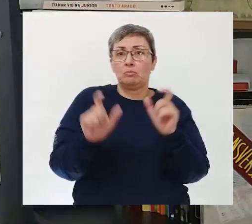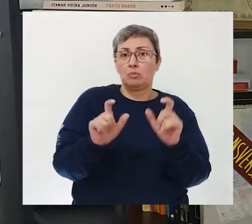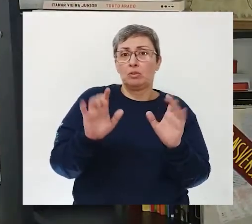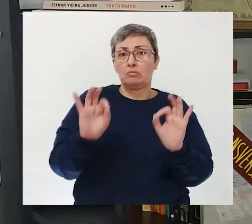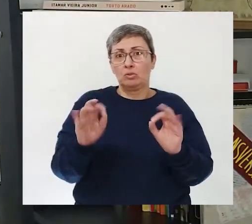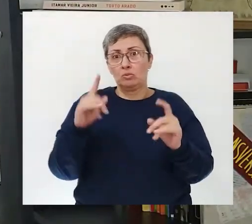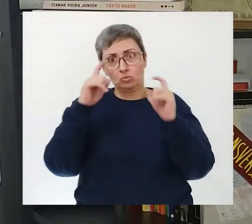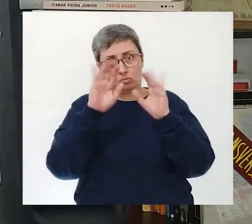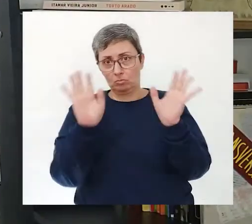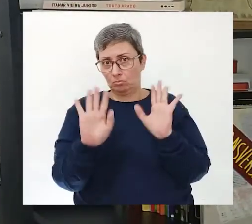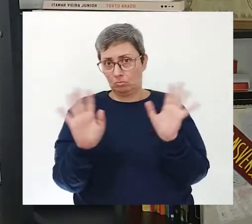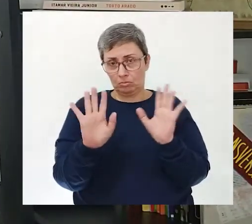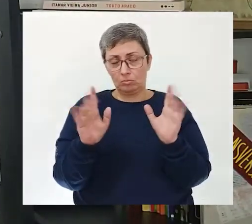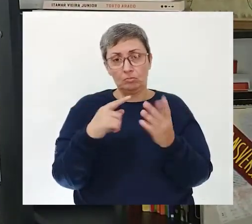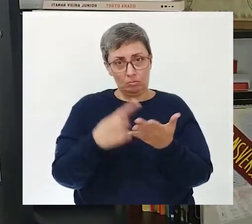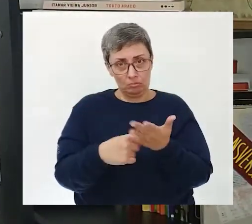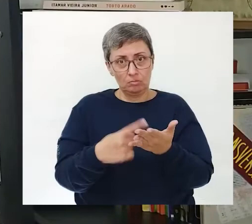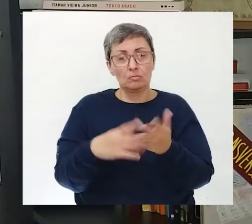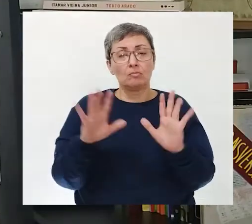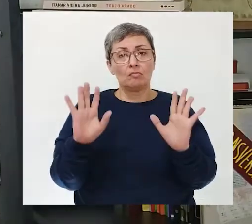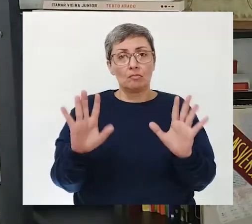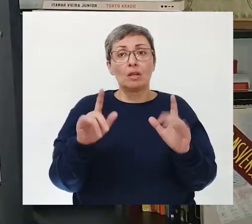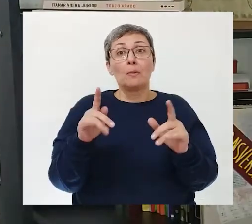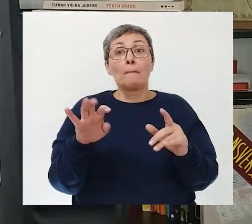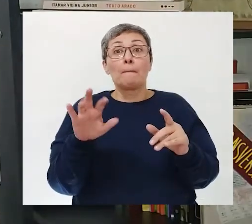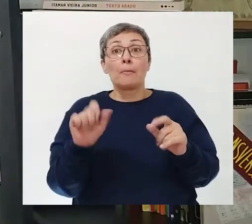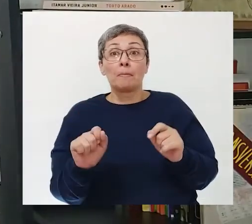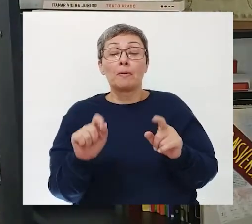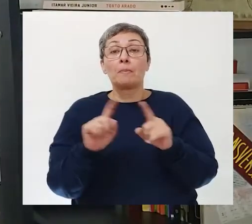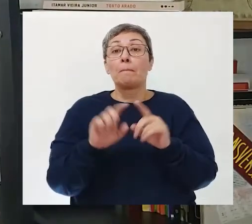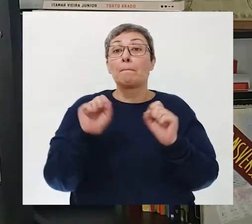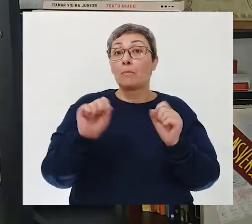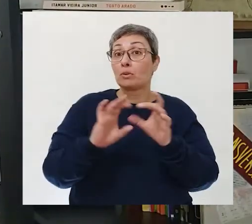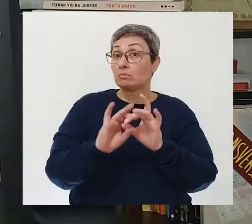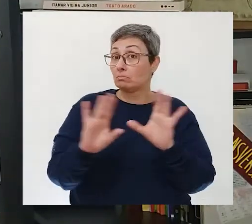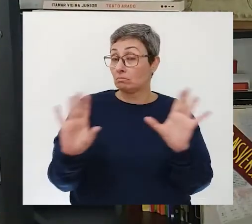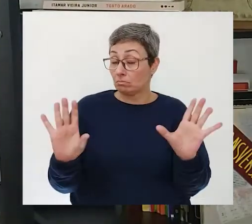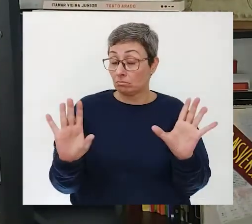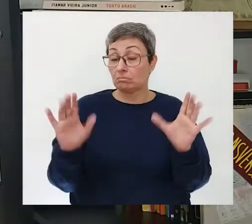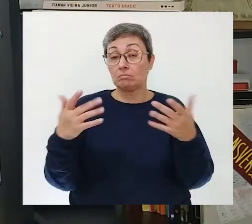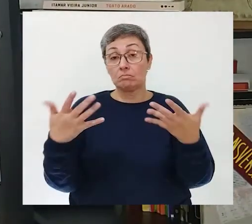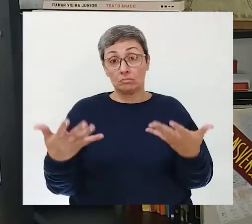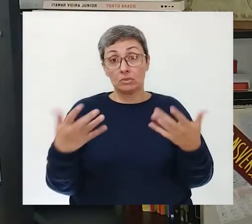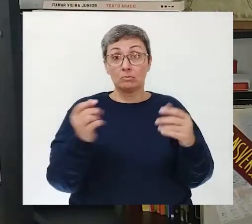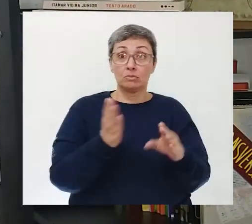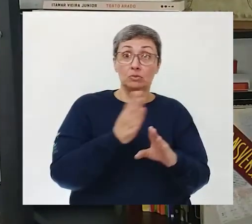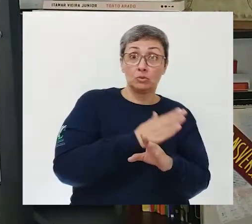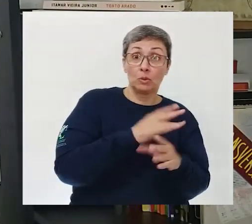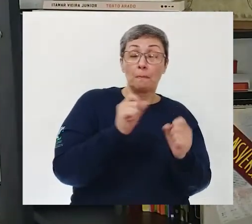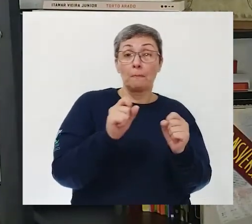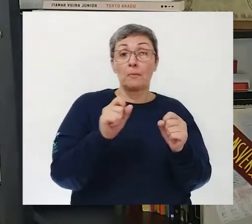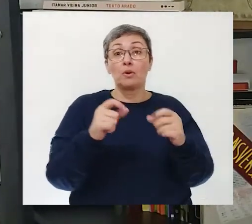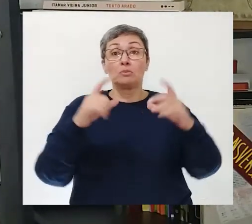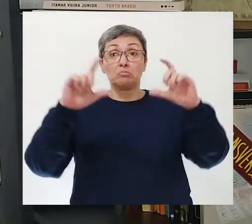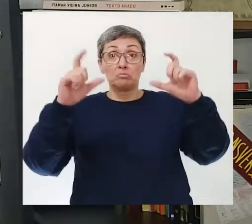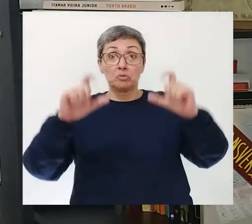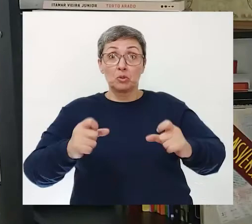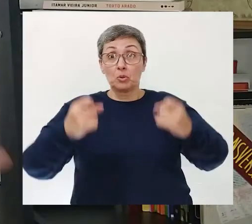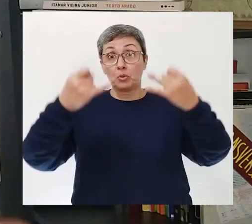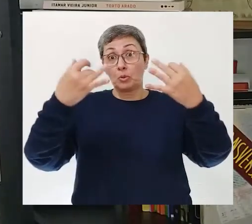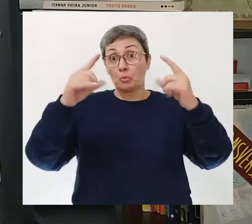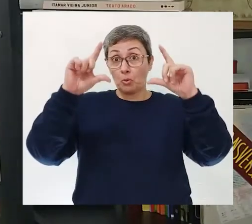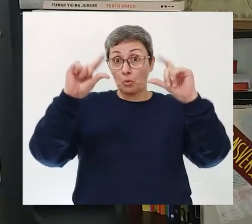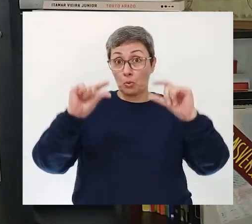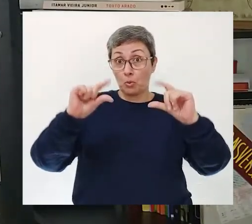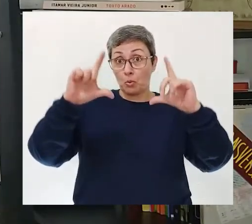palavras Muito difíceis Combinado? Os poemas Então eles podem ser livres Como eu falei agora A pouquinho Possuir um número De estrofes